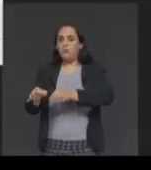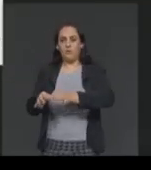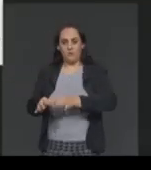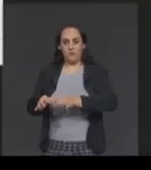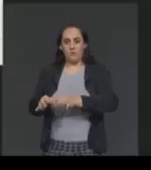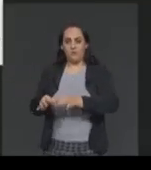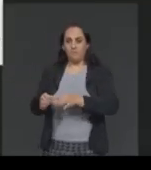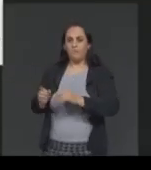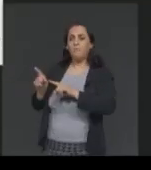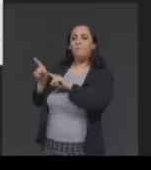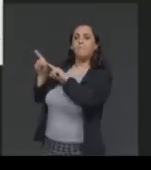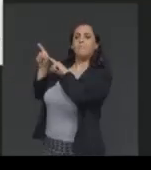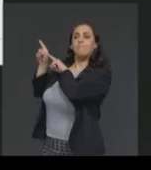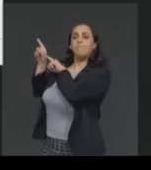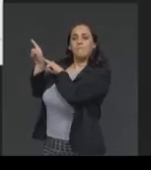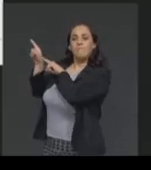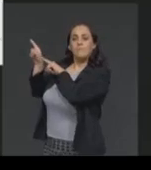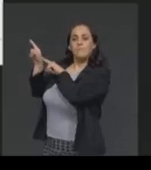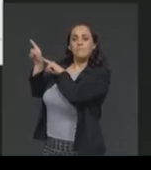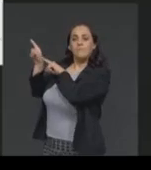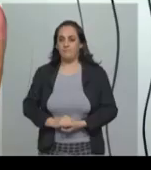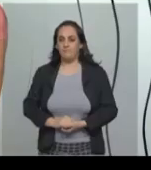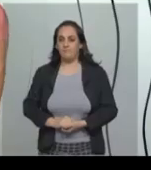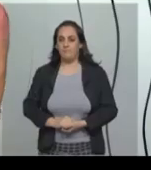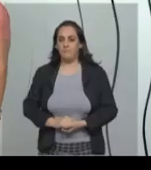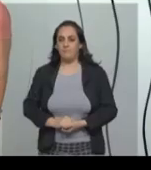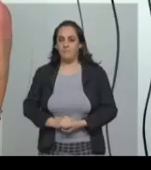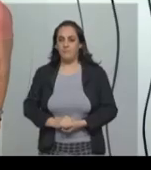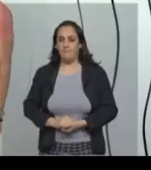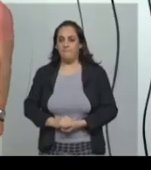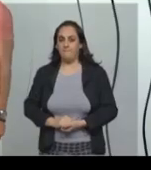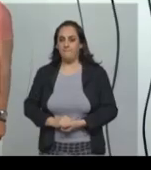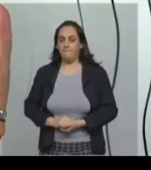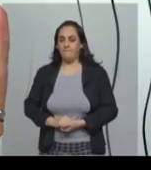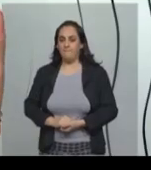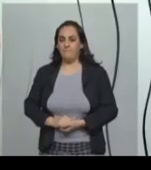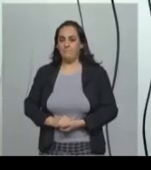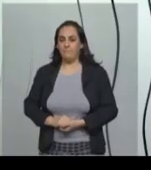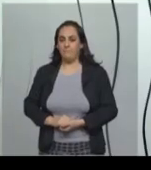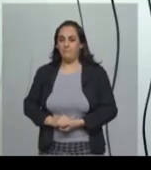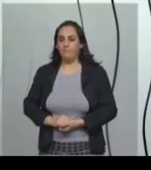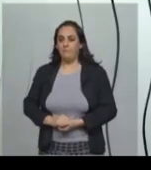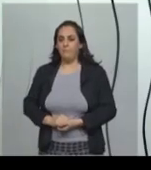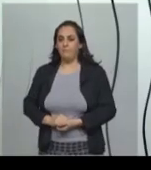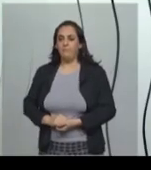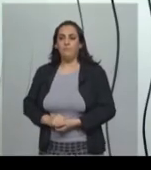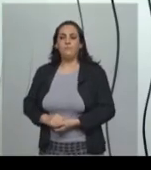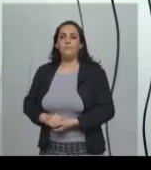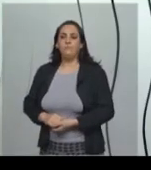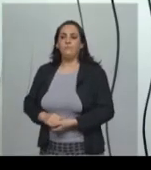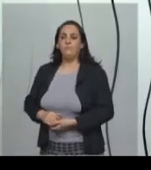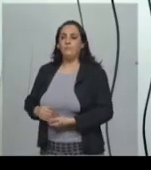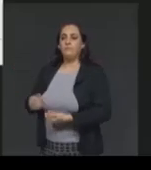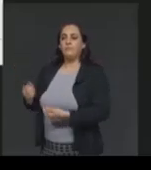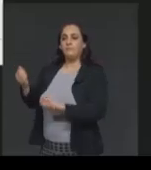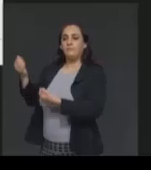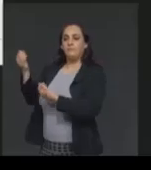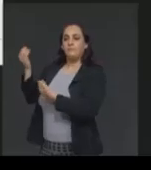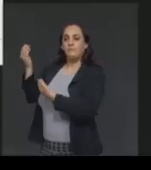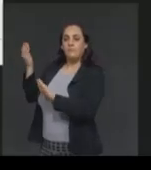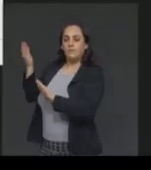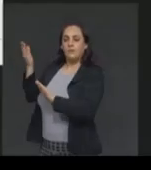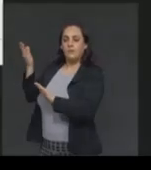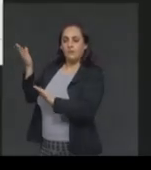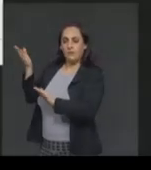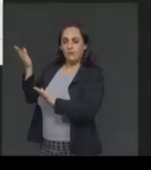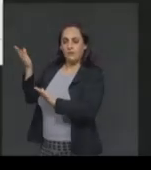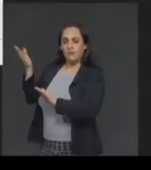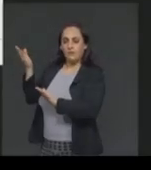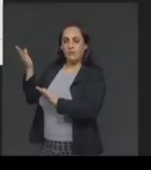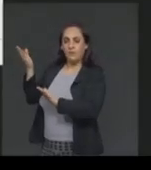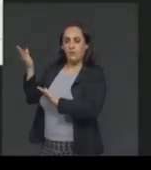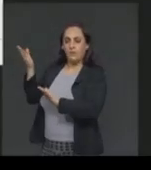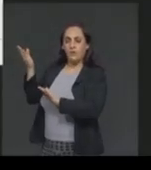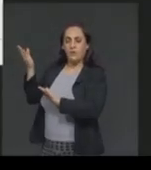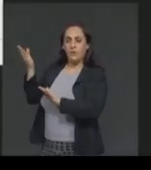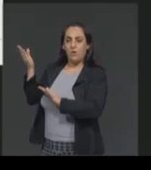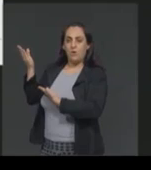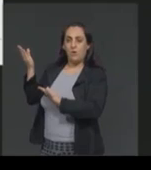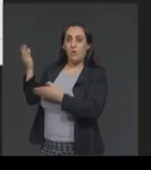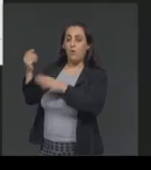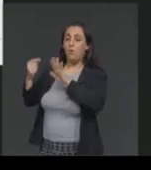do Distrito Federal, nós conseguimos ver aqui nesse espaço o que são as zonas